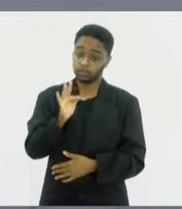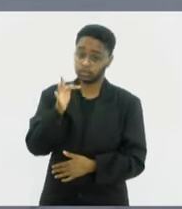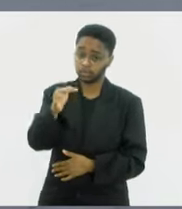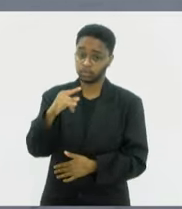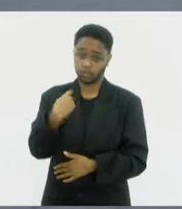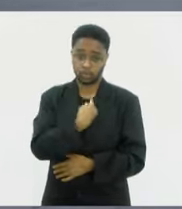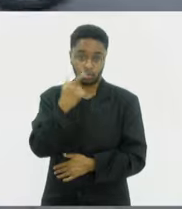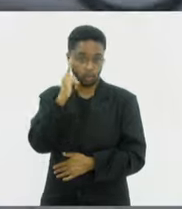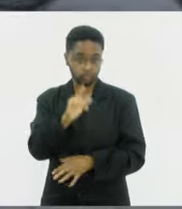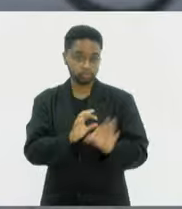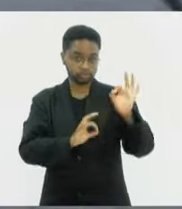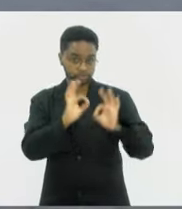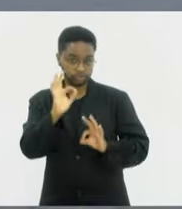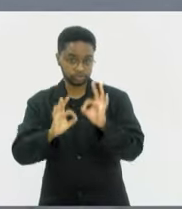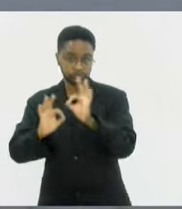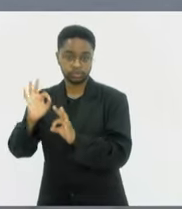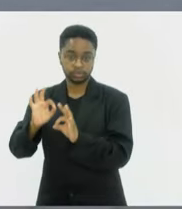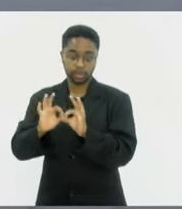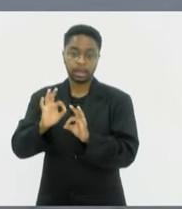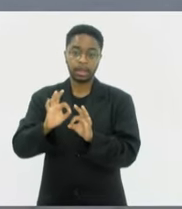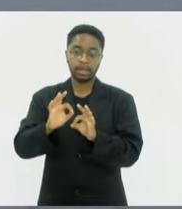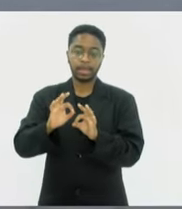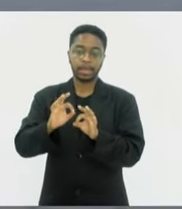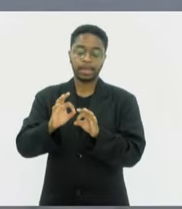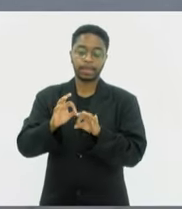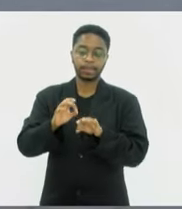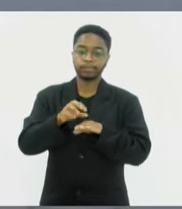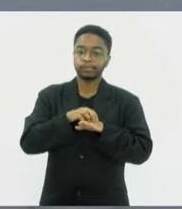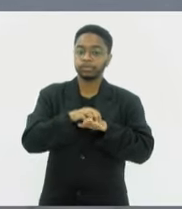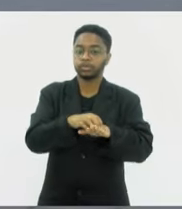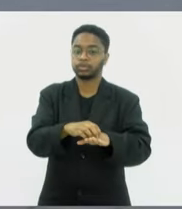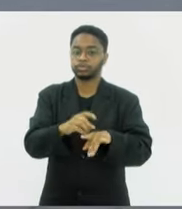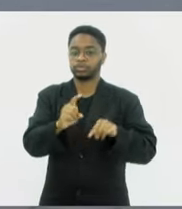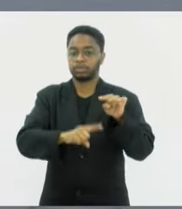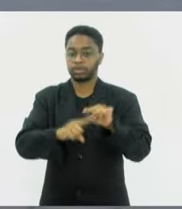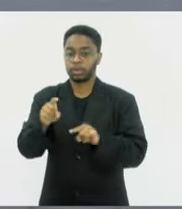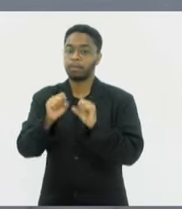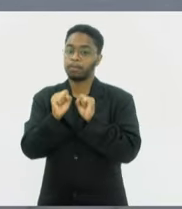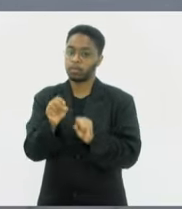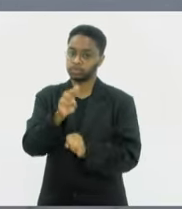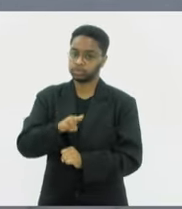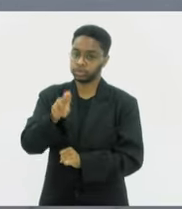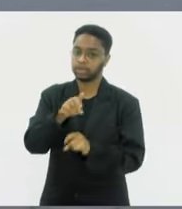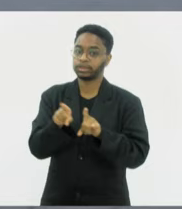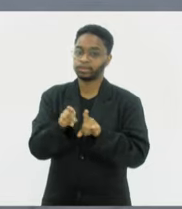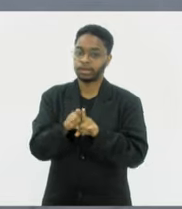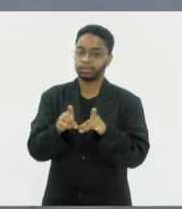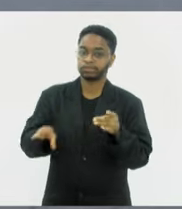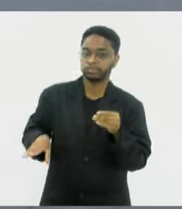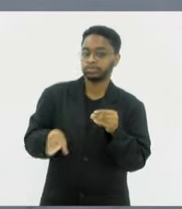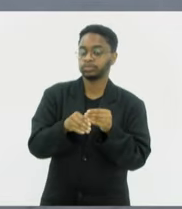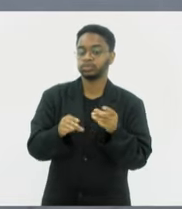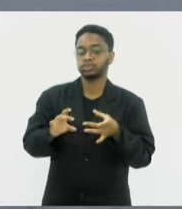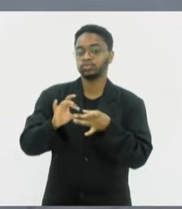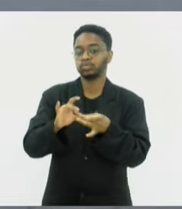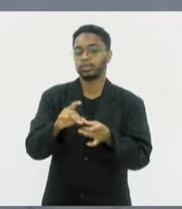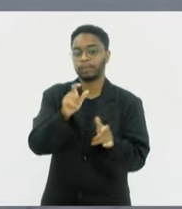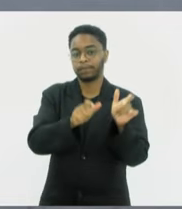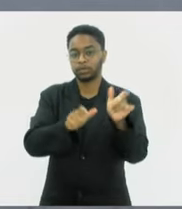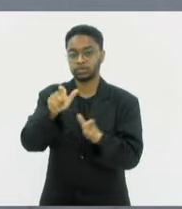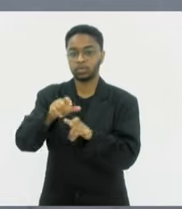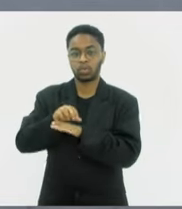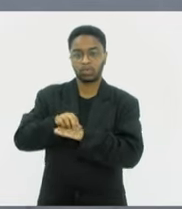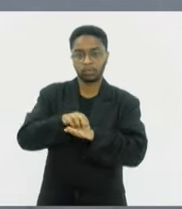implantar essa ferrovia de carga, que também pode ser utilizada para passageiros, nós estaremos dando